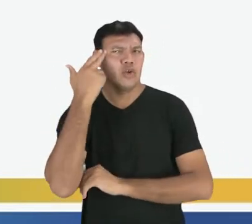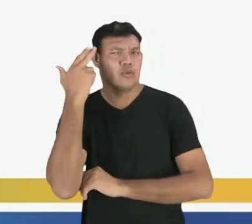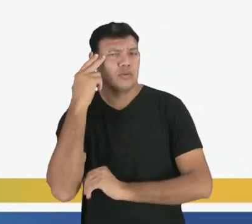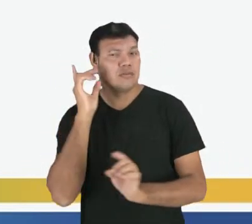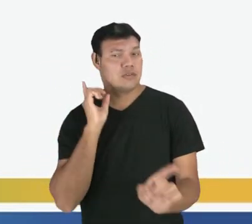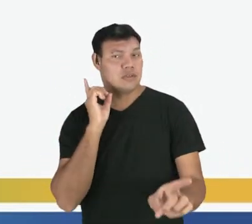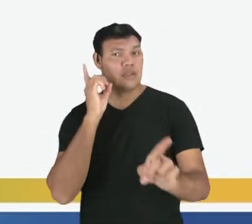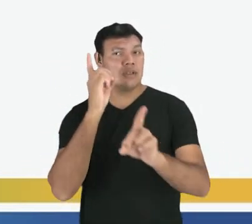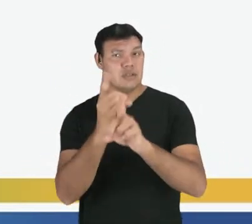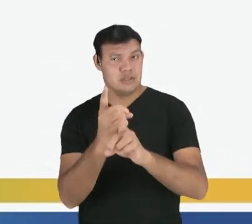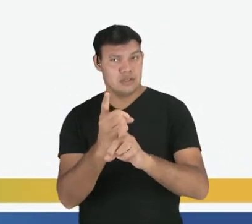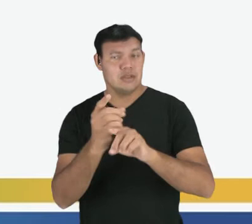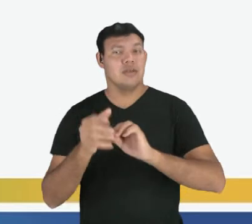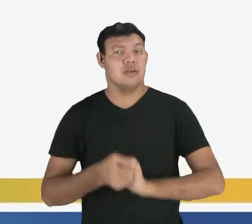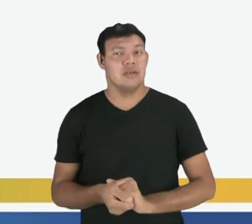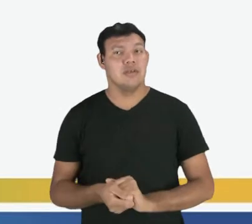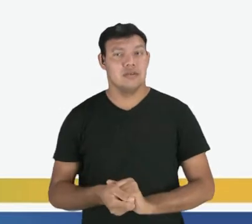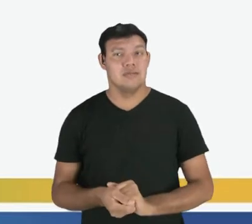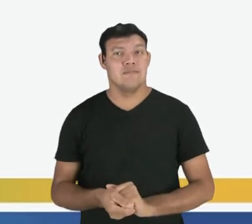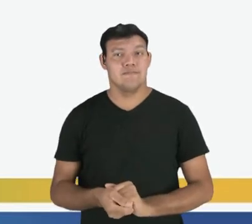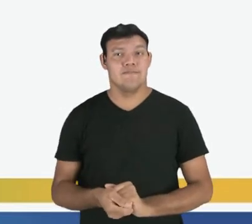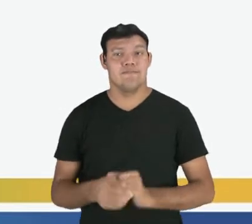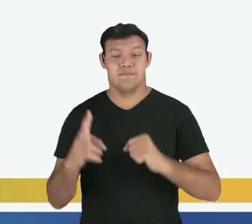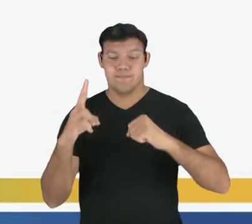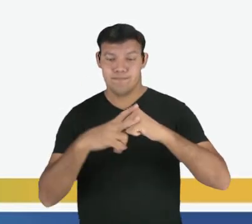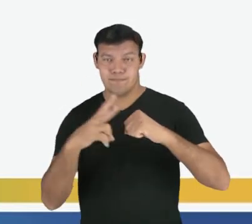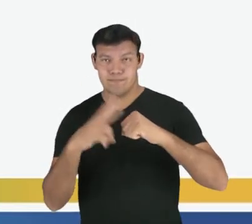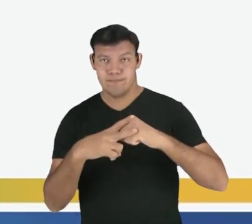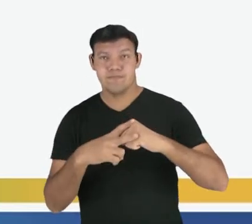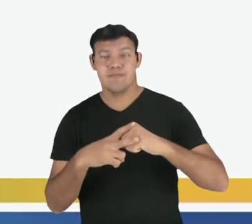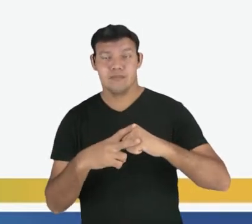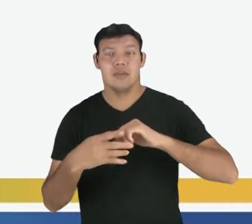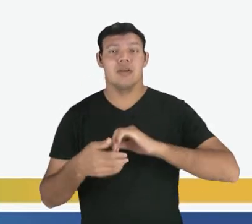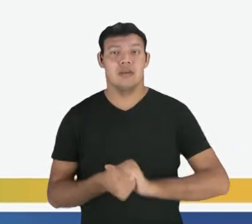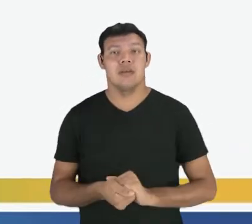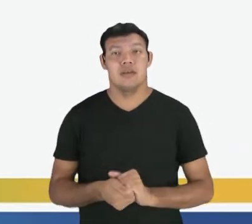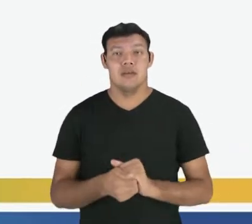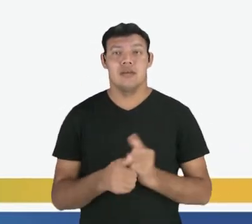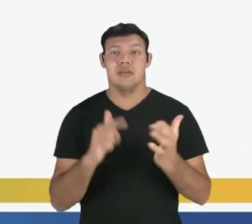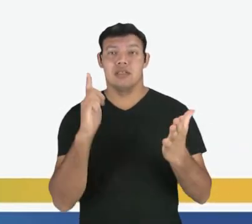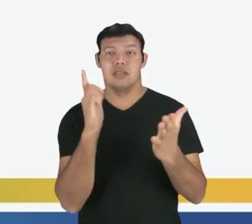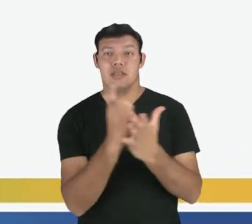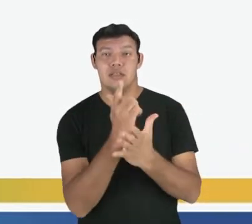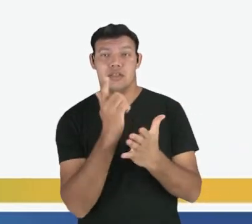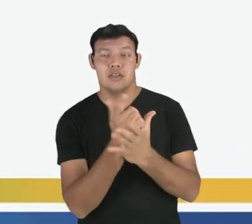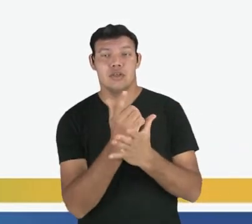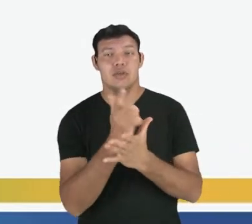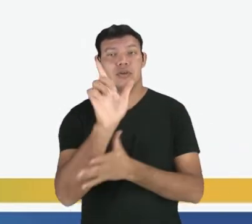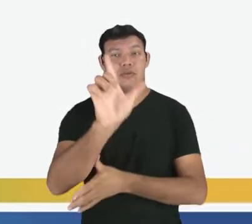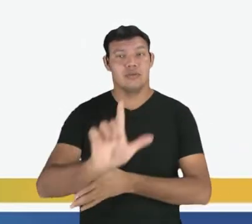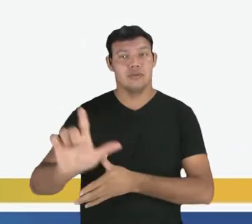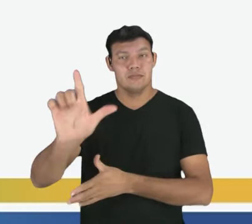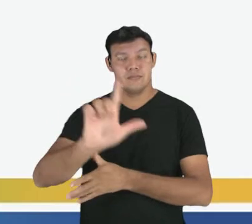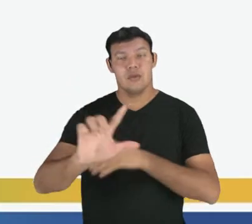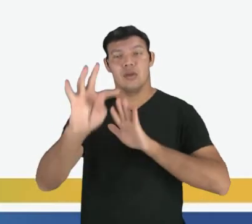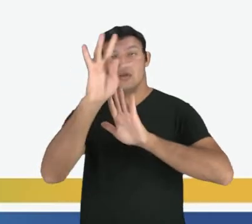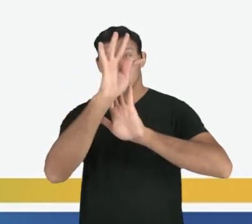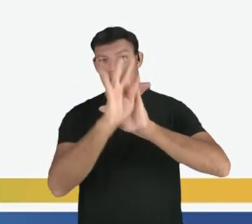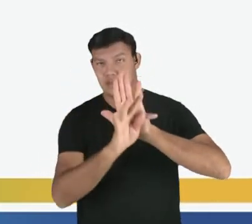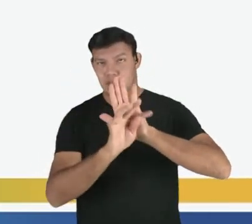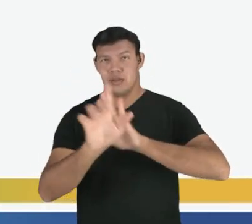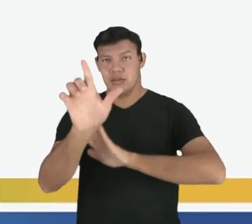encontrarmos muito essas formas verbais nesse tempo nos textos literários, em textos